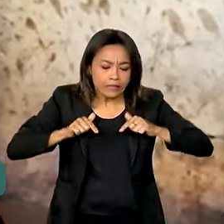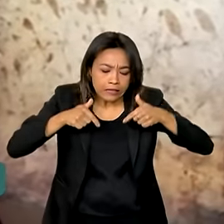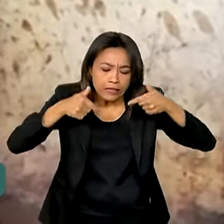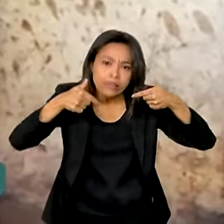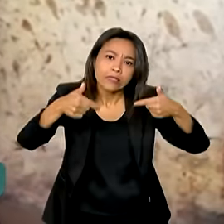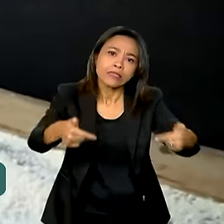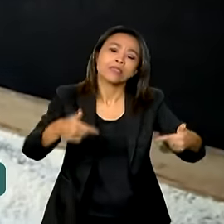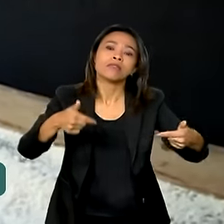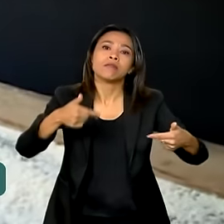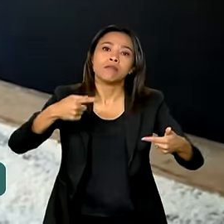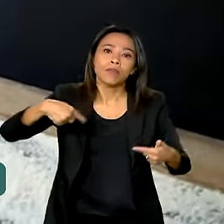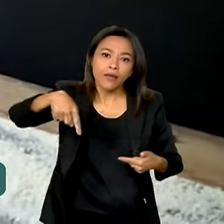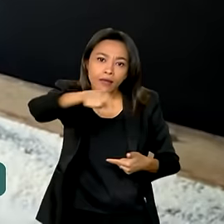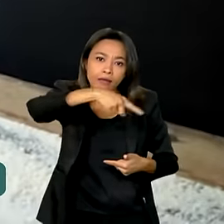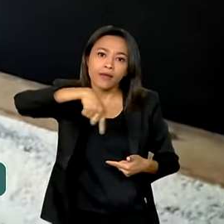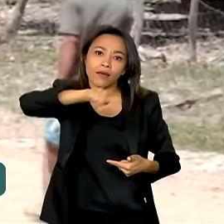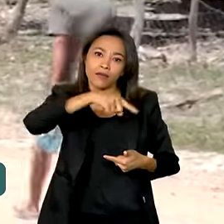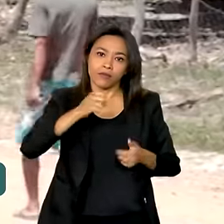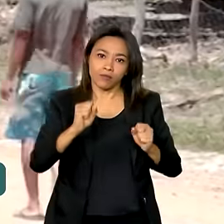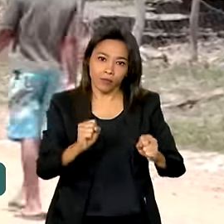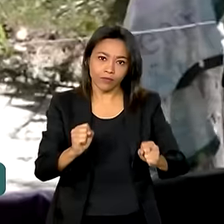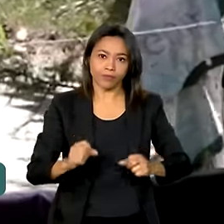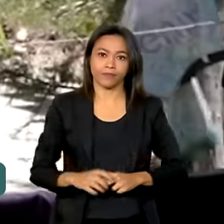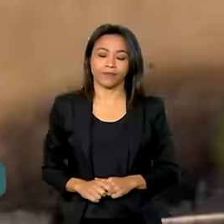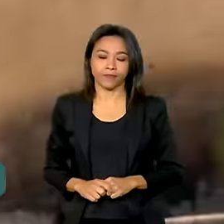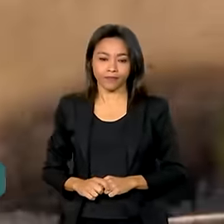proximidade dentro e fora dos territórios.